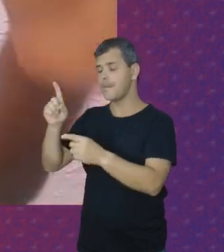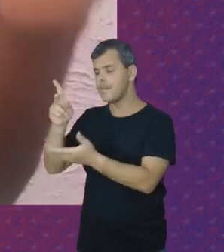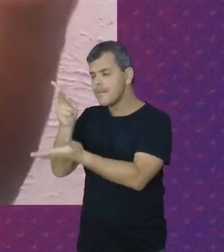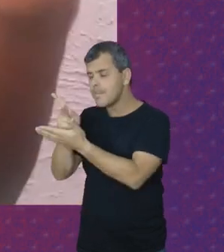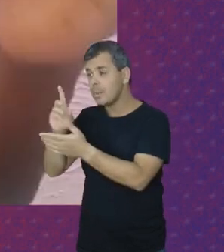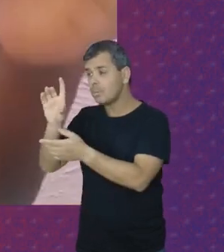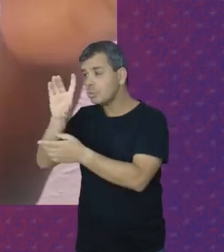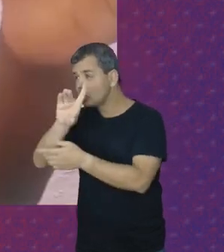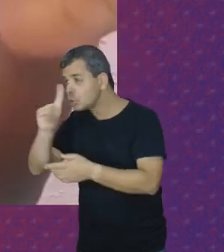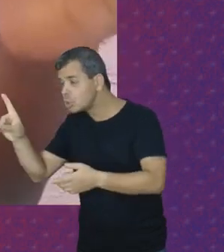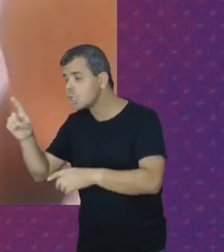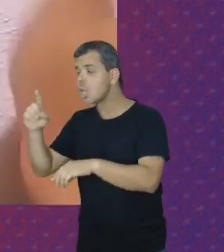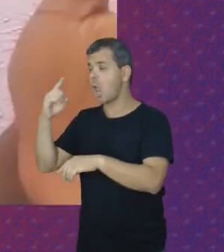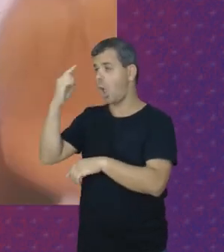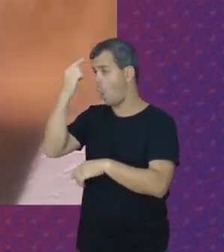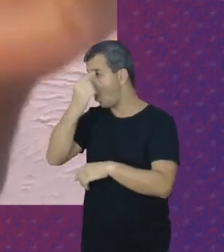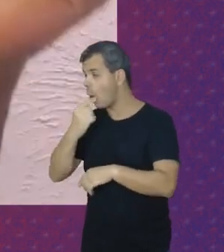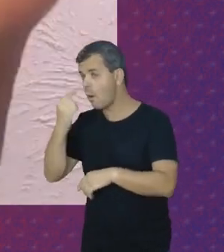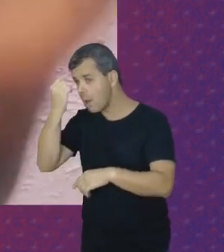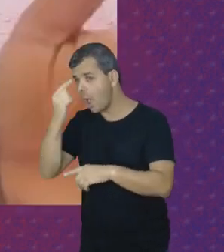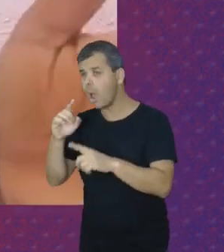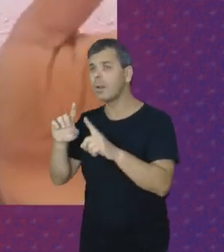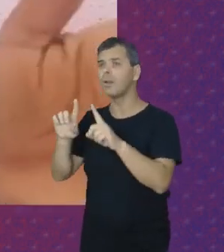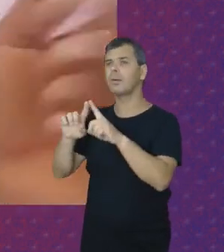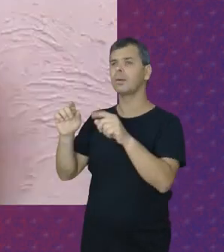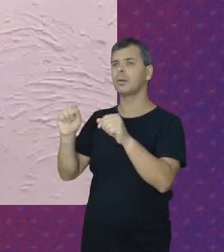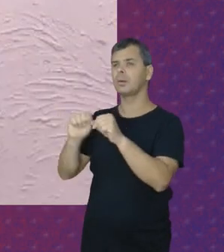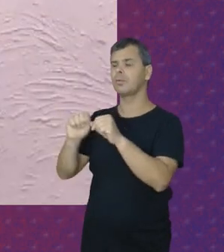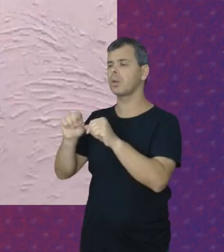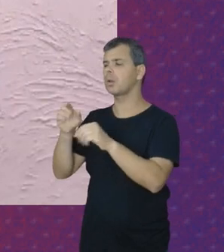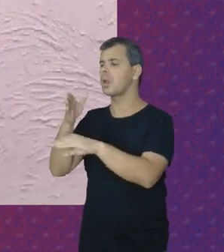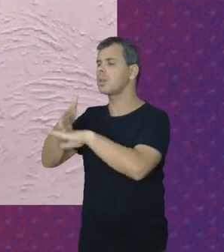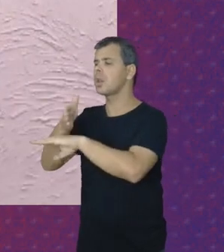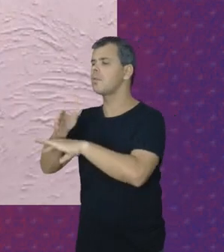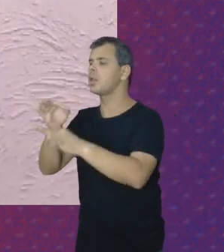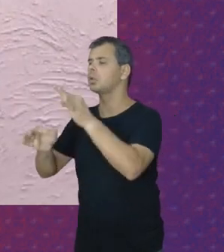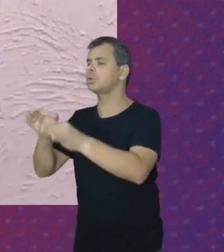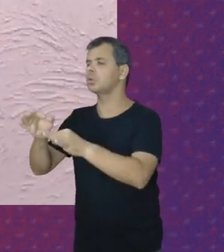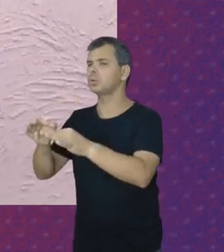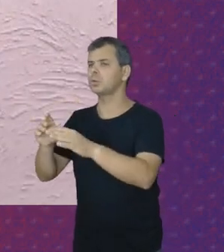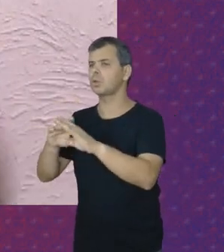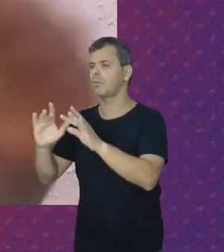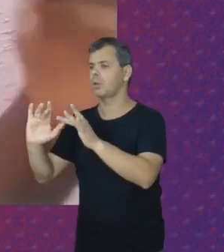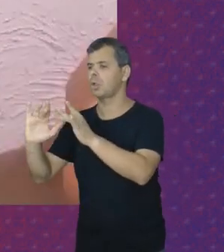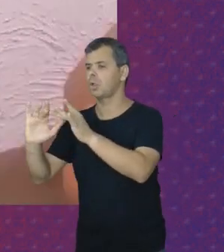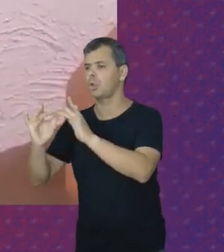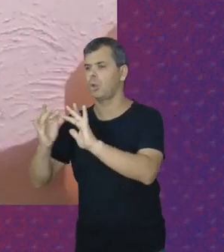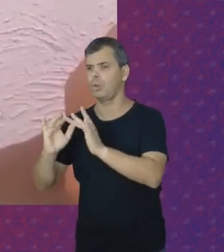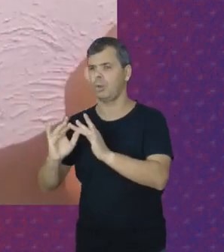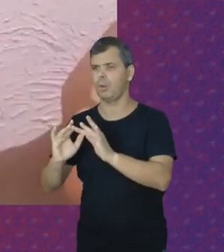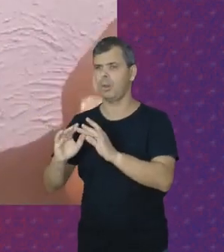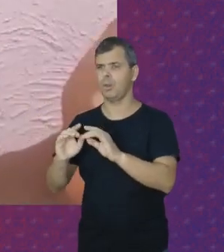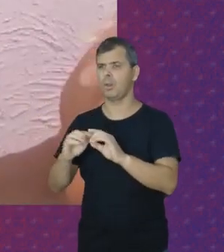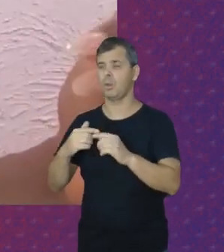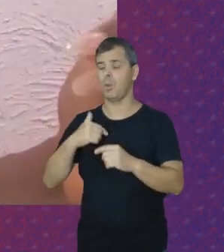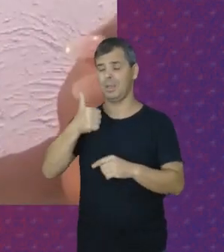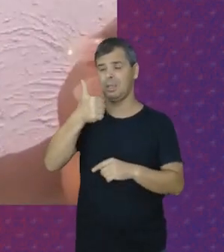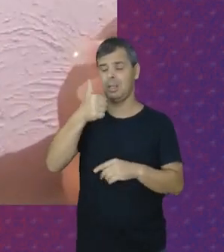horário E aqueles E aqueles deveres Botava na justiça E a gente conseguia vínculo Com a 150